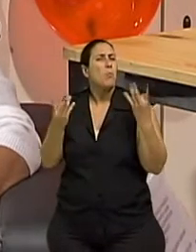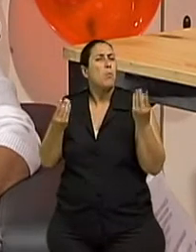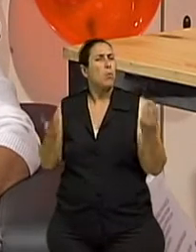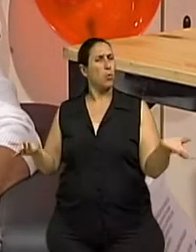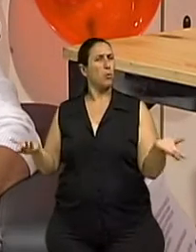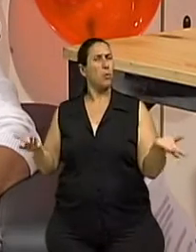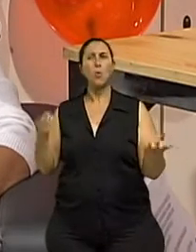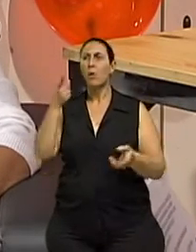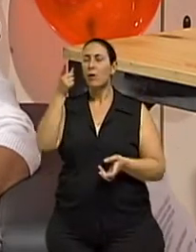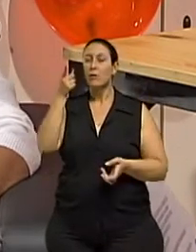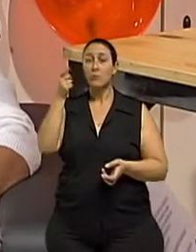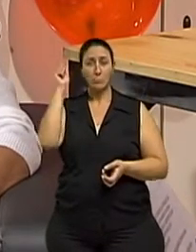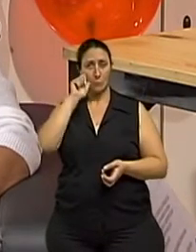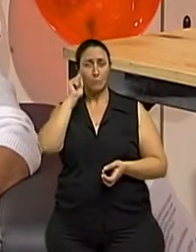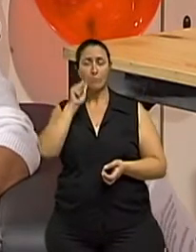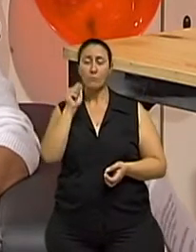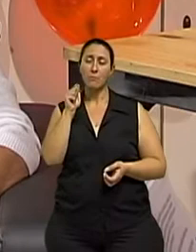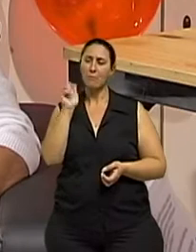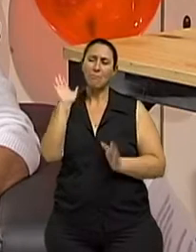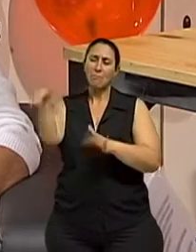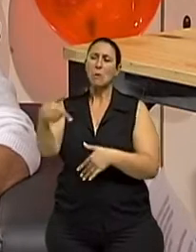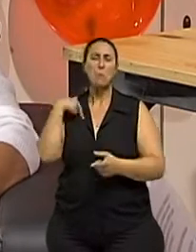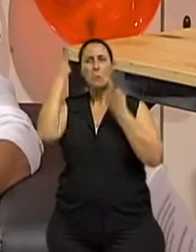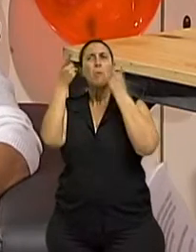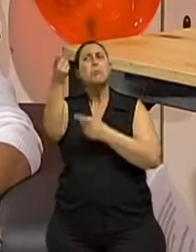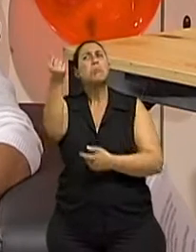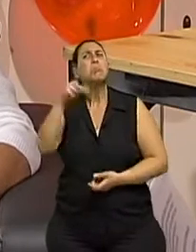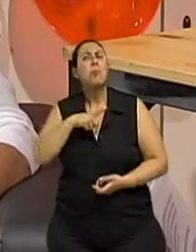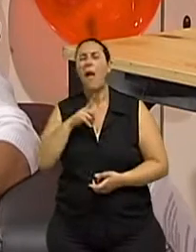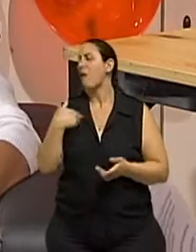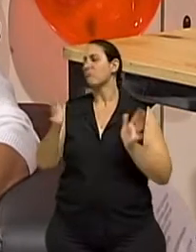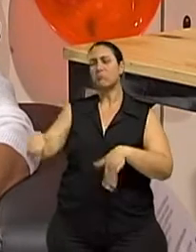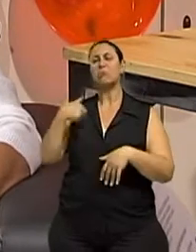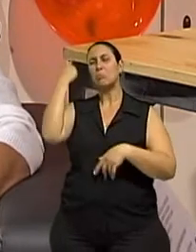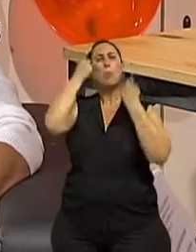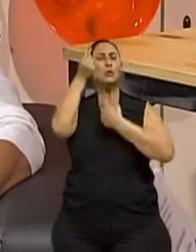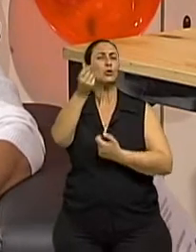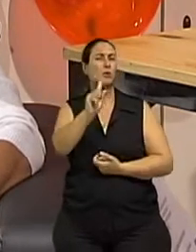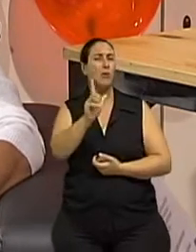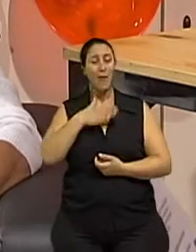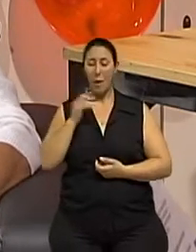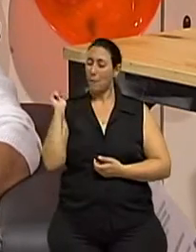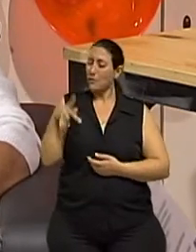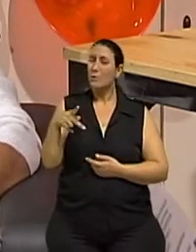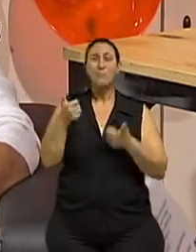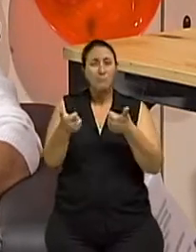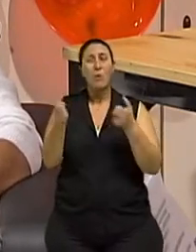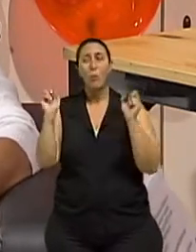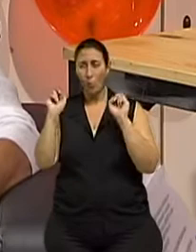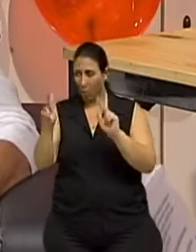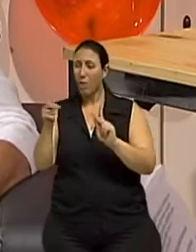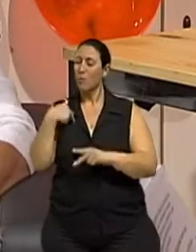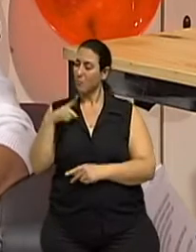dinheiro. Ela disse, minha filha, o dinheiro agora não me importa. O que eu tenho com a minha aposentadoria me basta. Agora